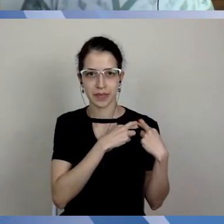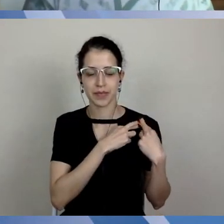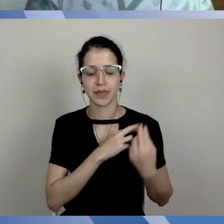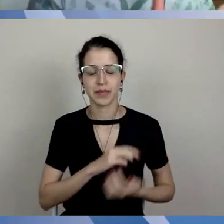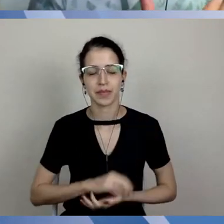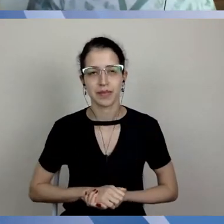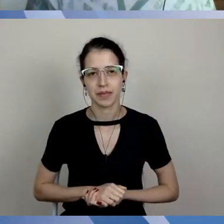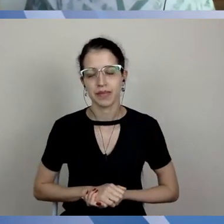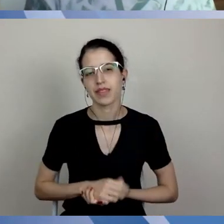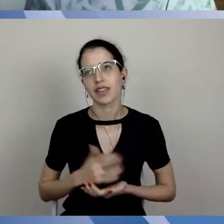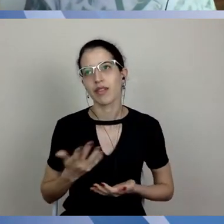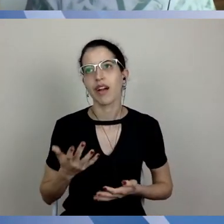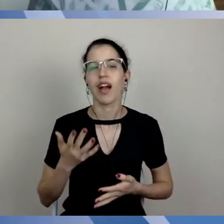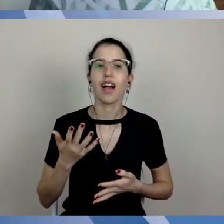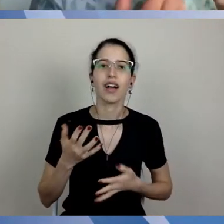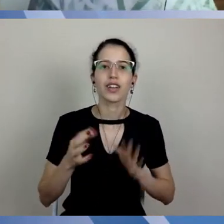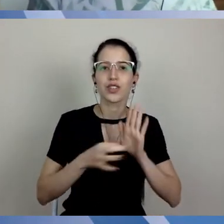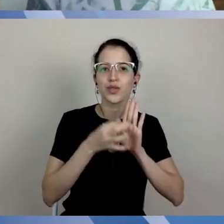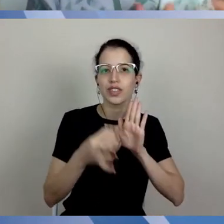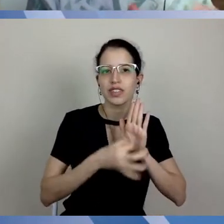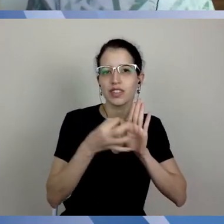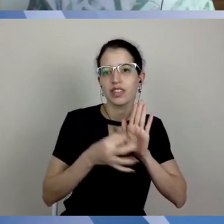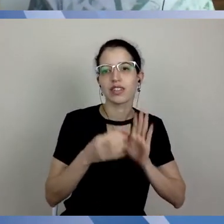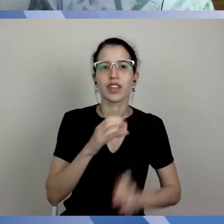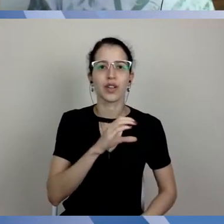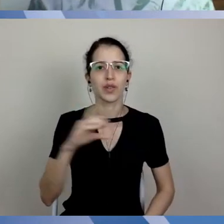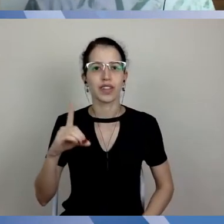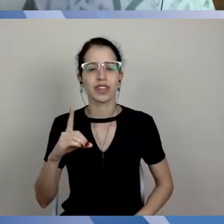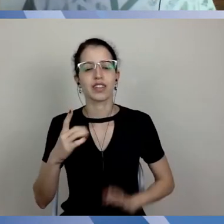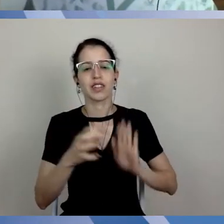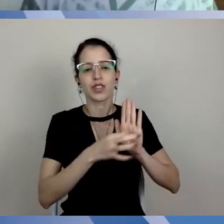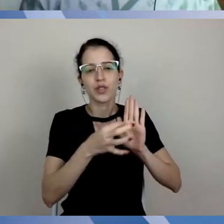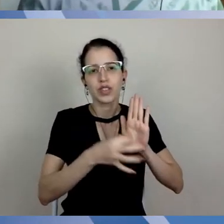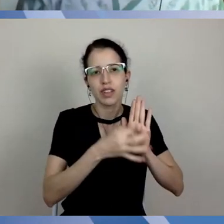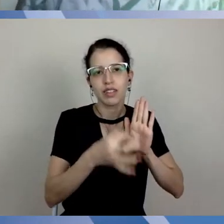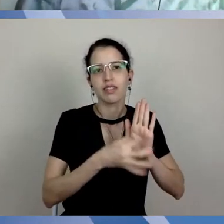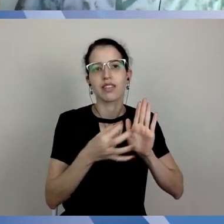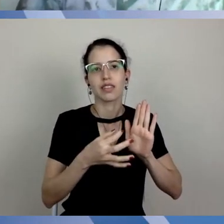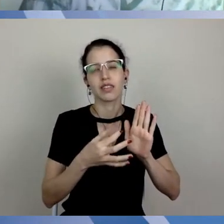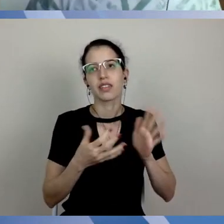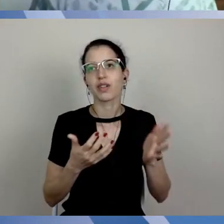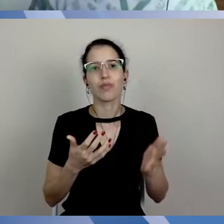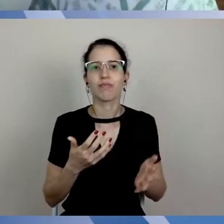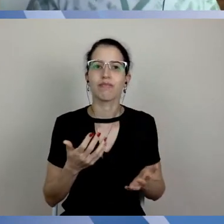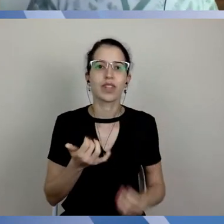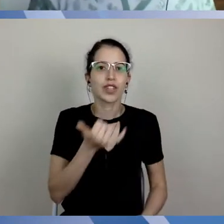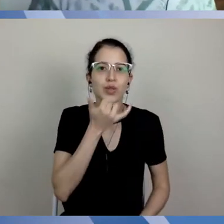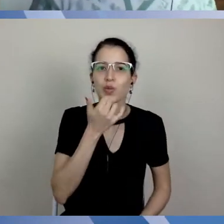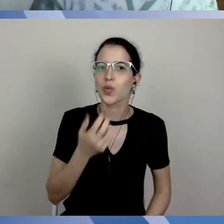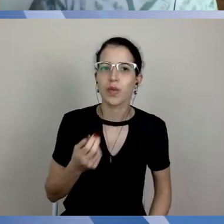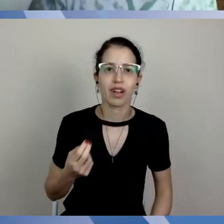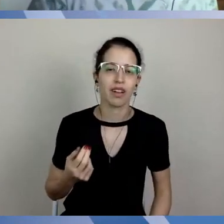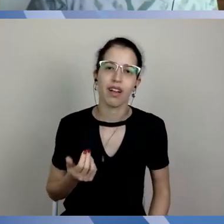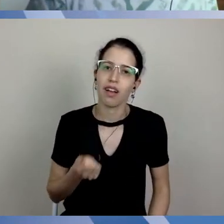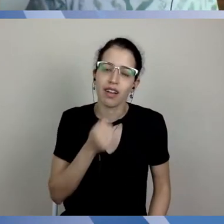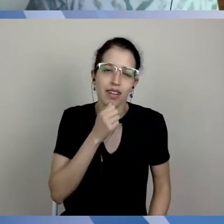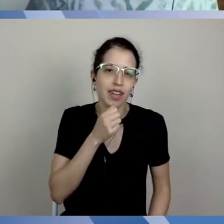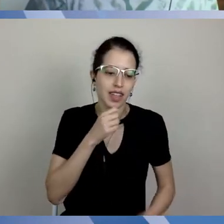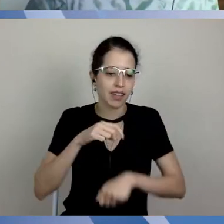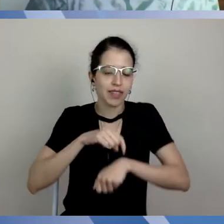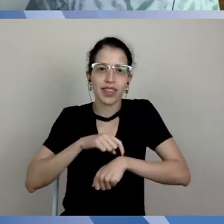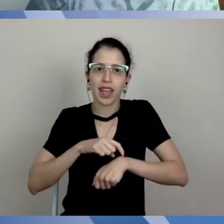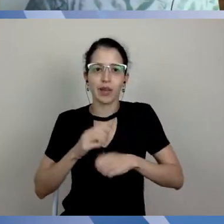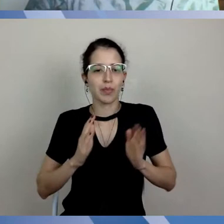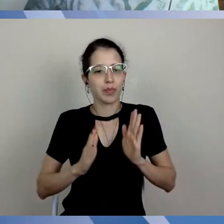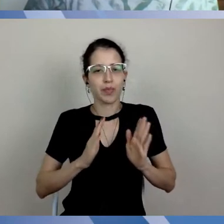as sugestões que têm vindo das coordenações e de outros lugares, não houve nem tempo ainda de elas chegarem no comitê. O comitê foi